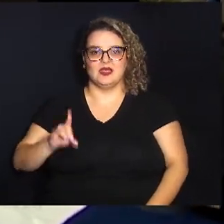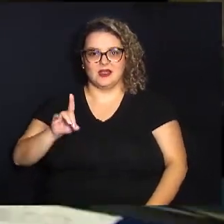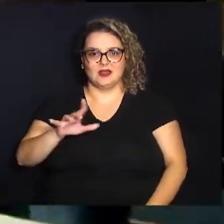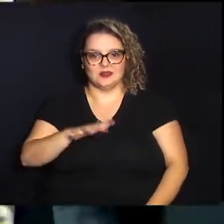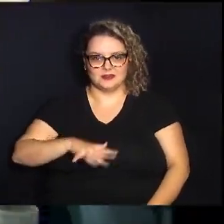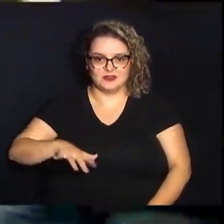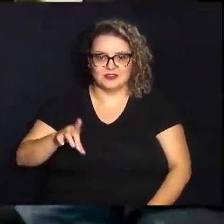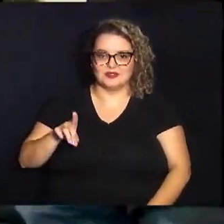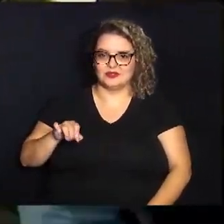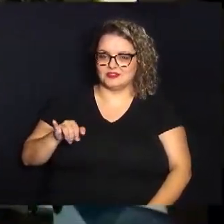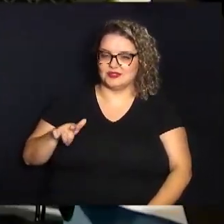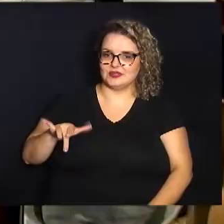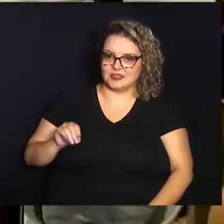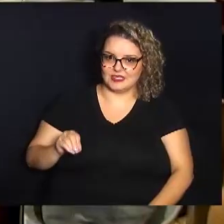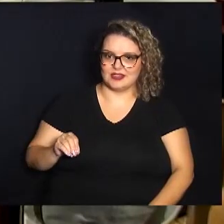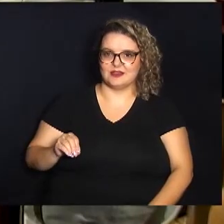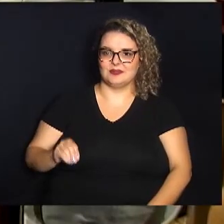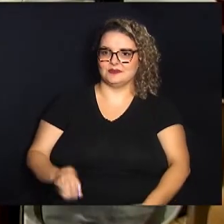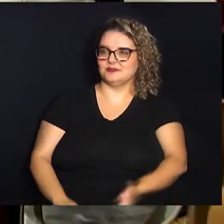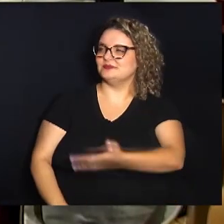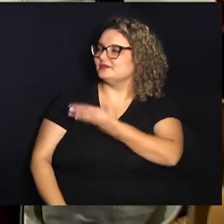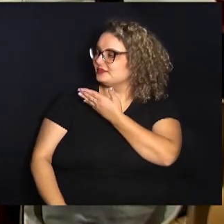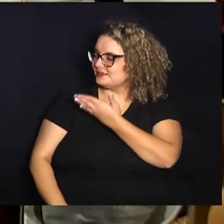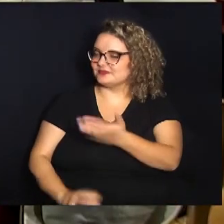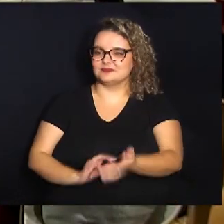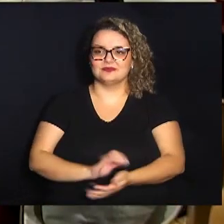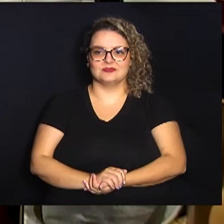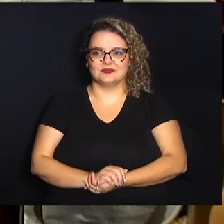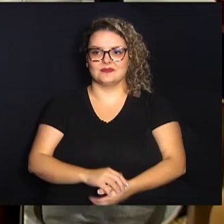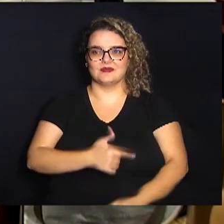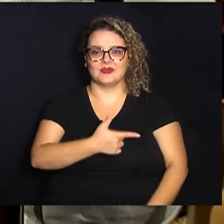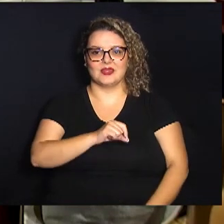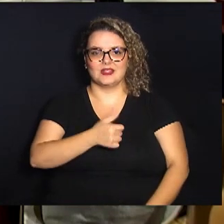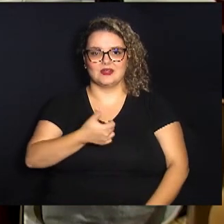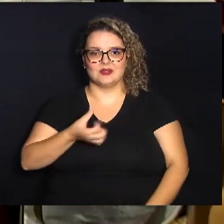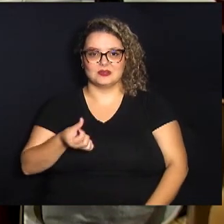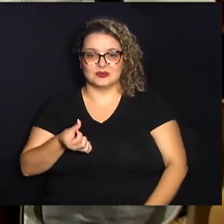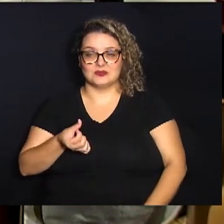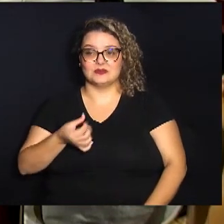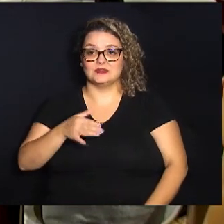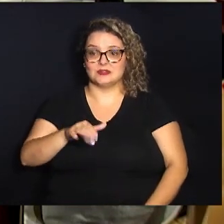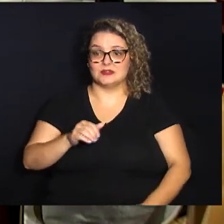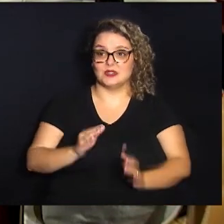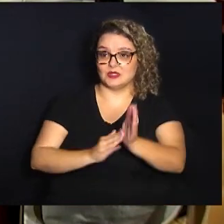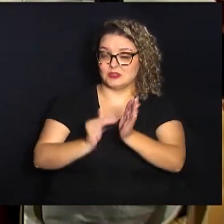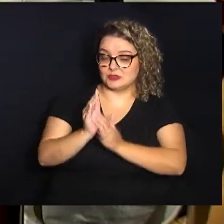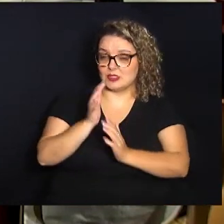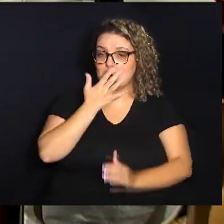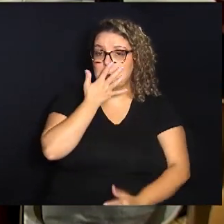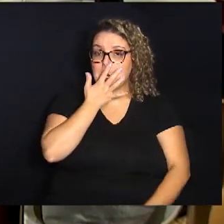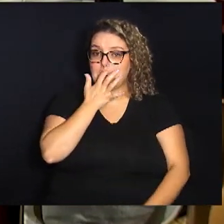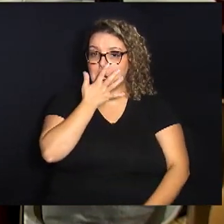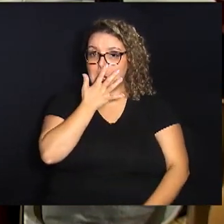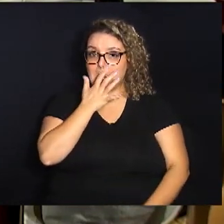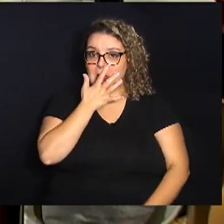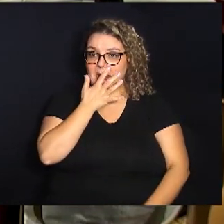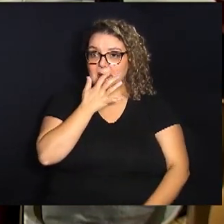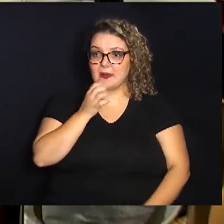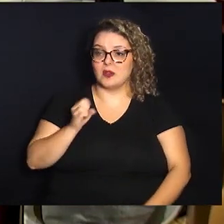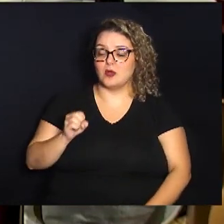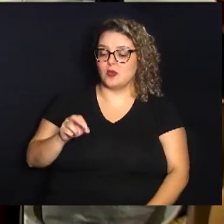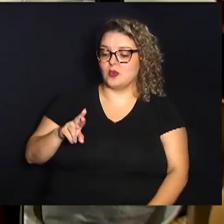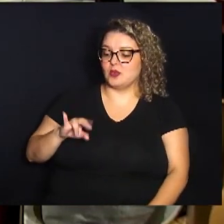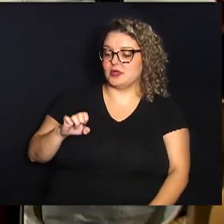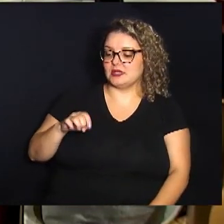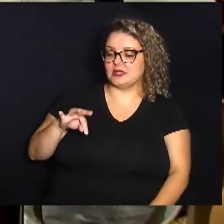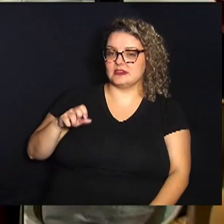Diego Villanova Rodrigues no ano de 2016 fui convocado no concurso público de orientador pedagógico da